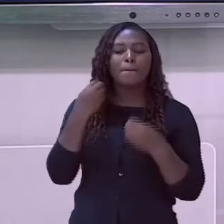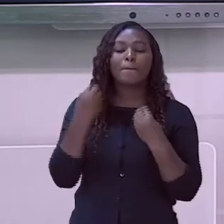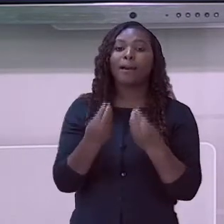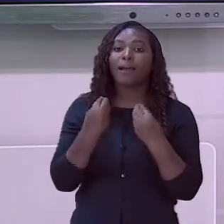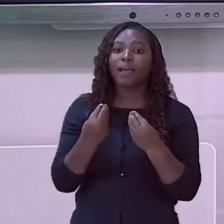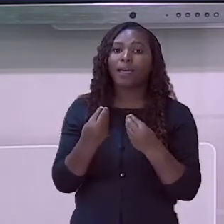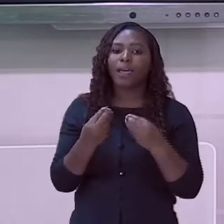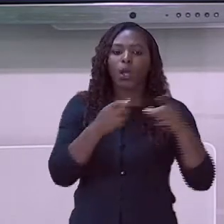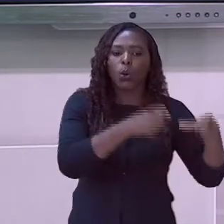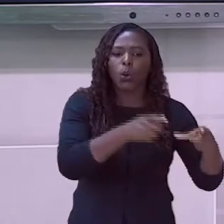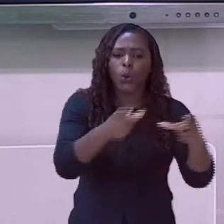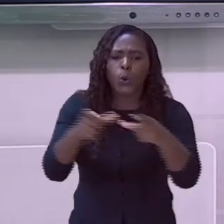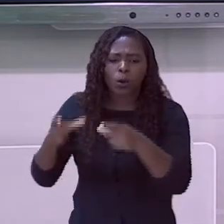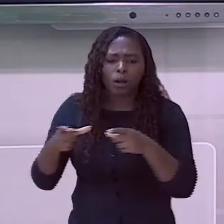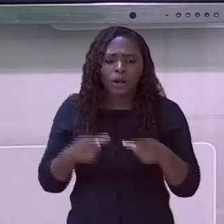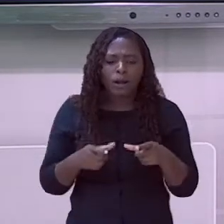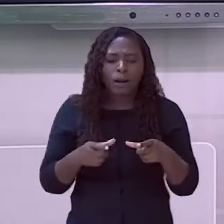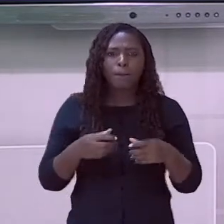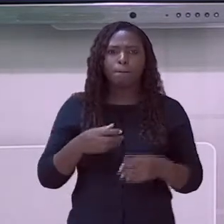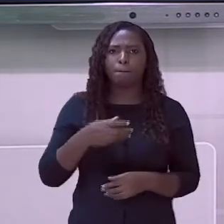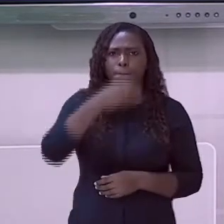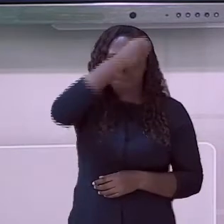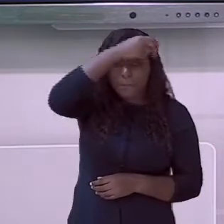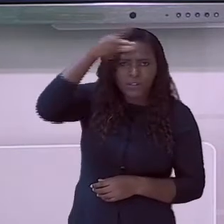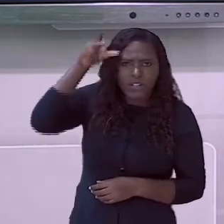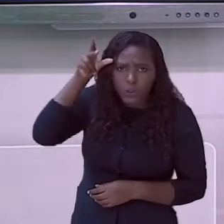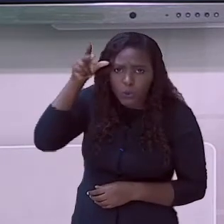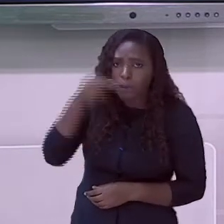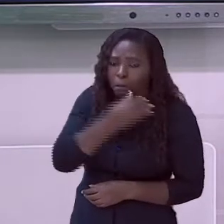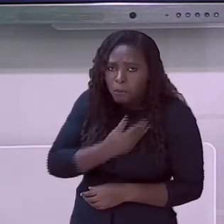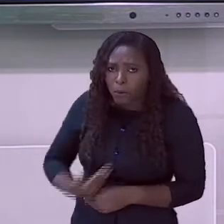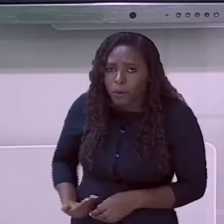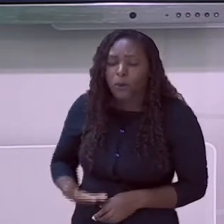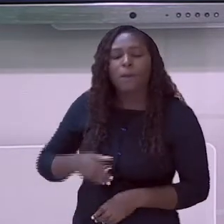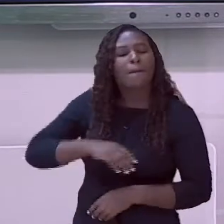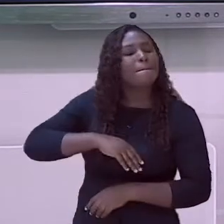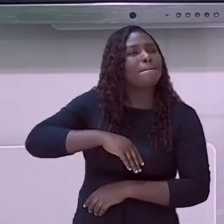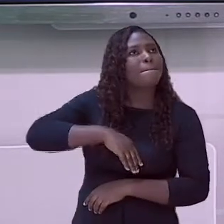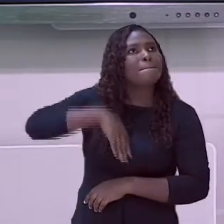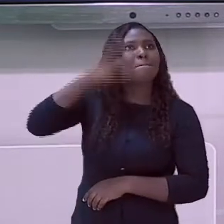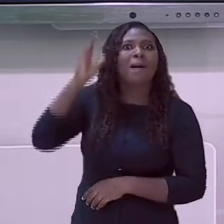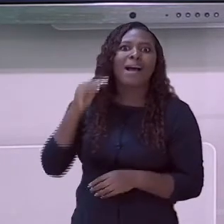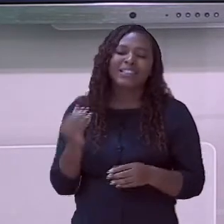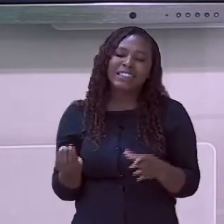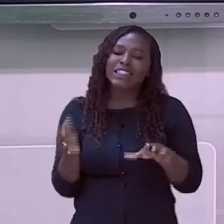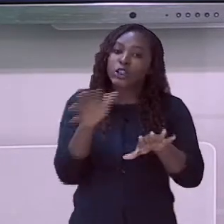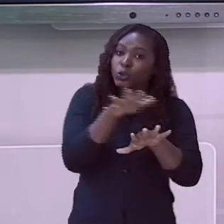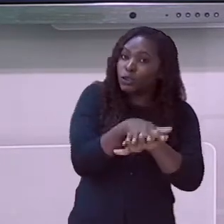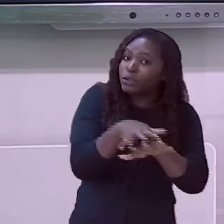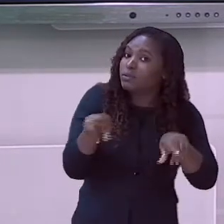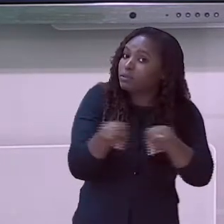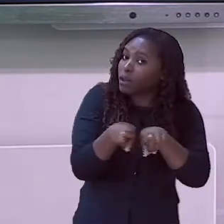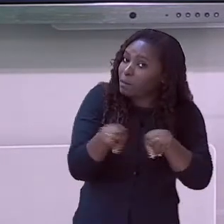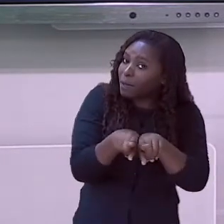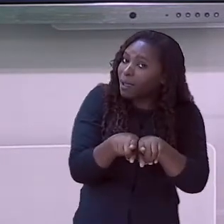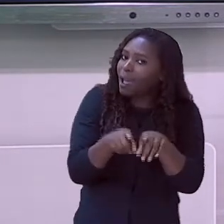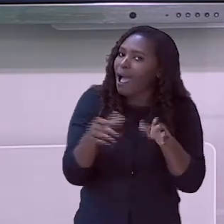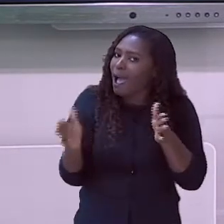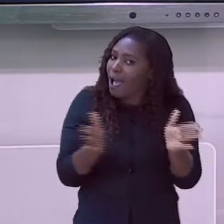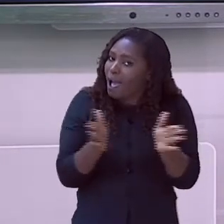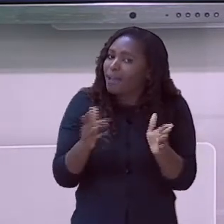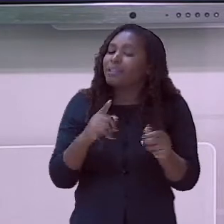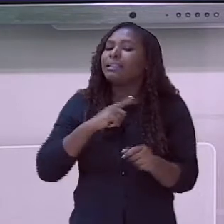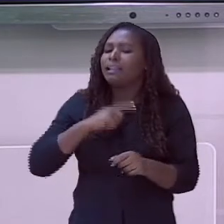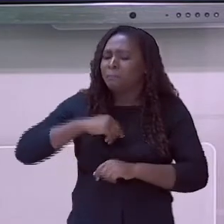públicos mais acessíveis e inclusivos. E quem está envolvido nisso? Responsáveis por órgãos